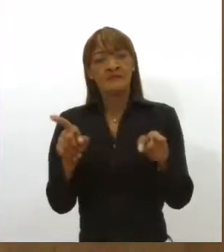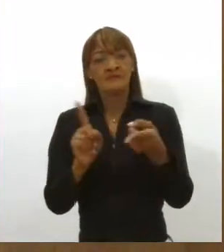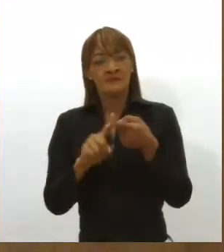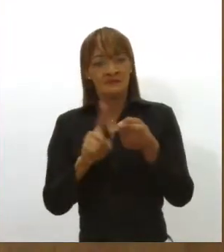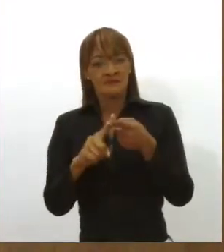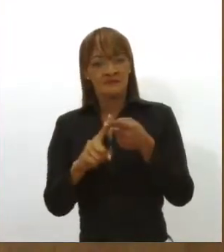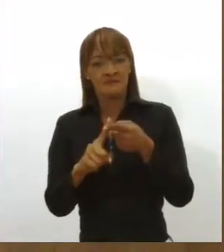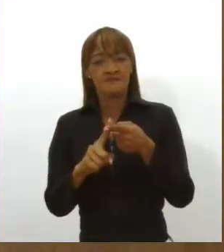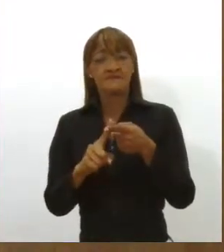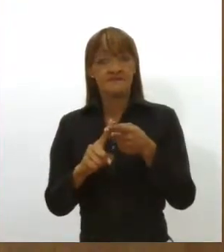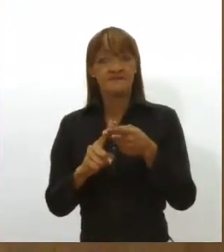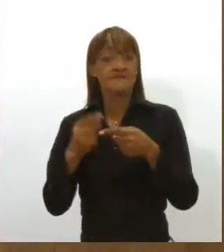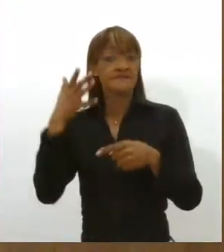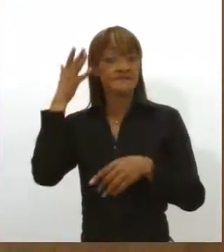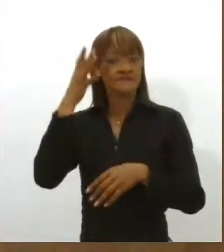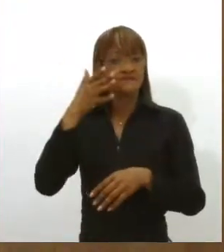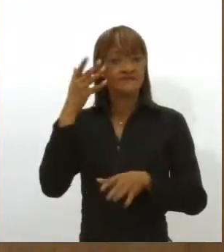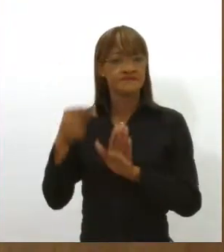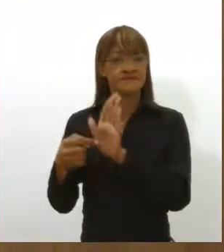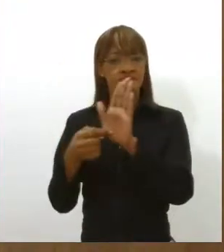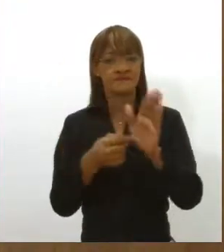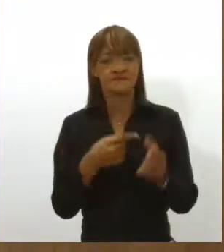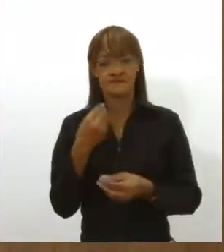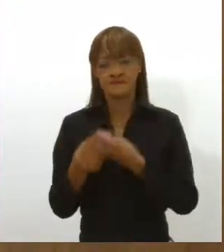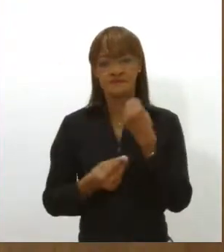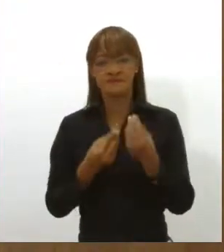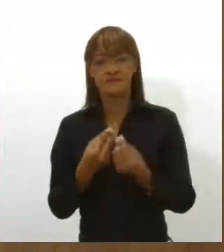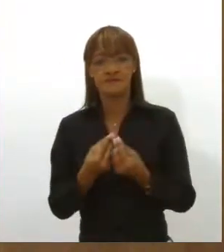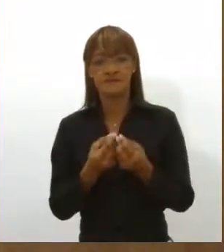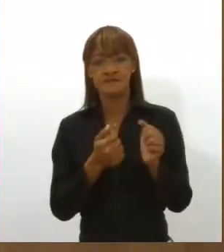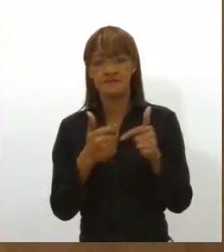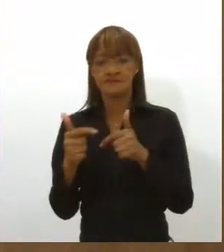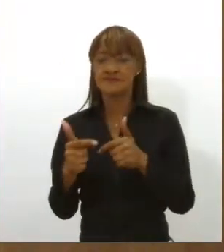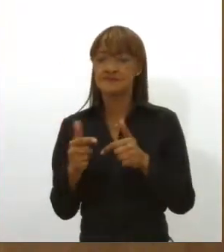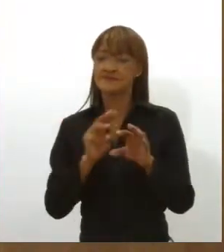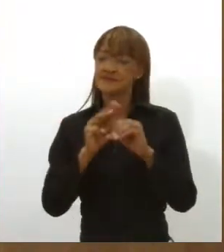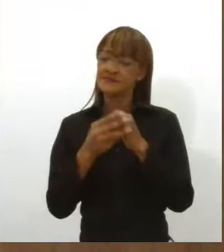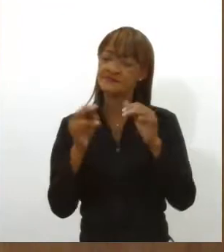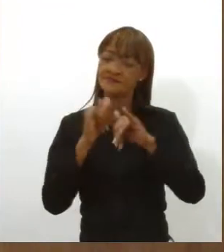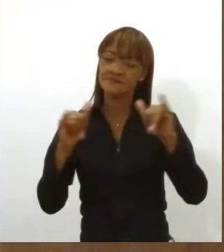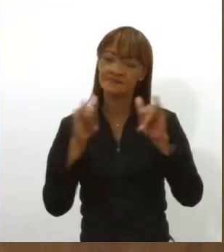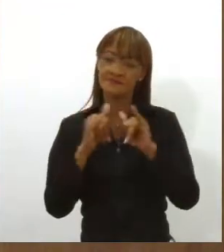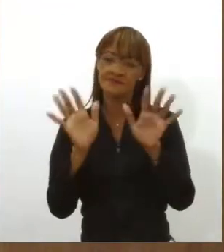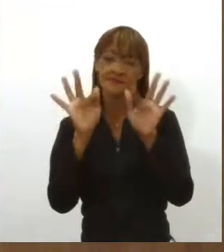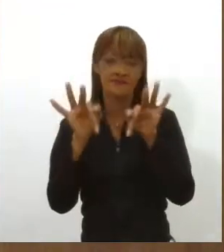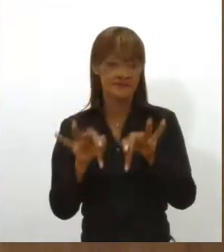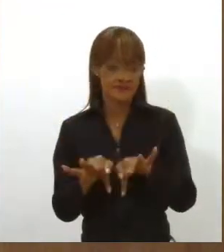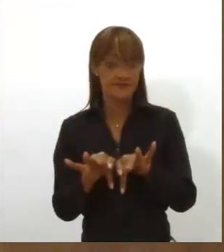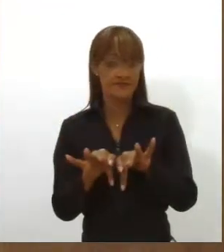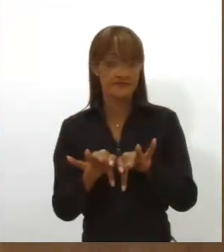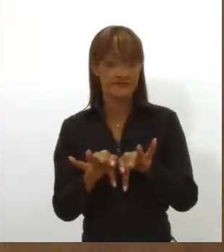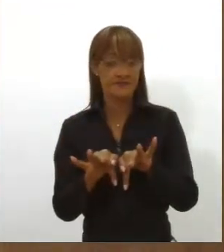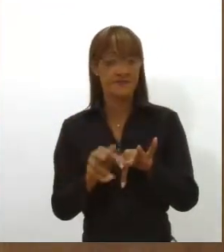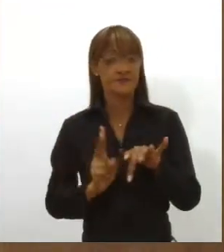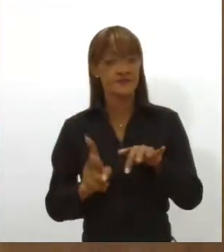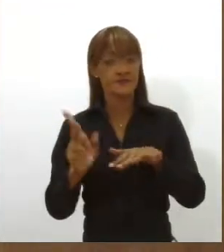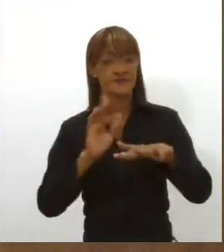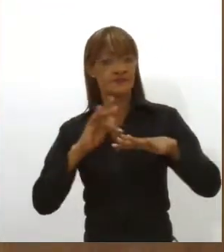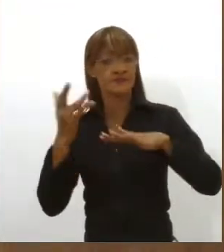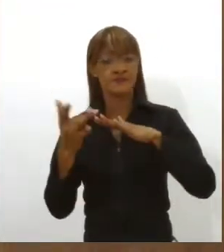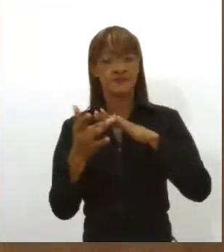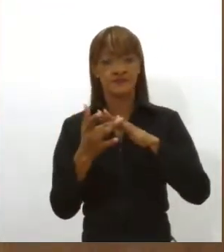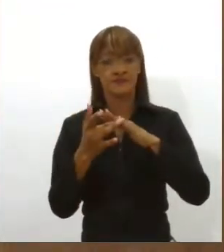ações de visibilidade para o potencial turístico. O Informativo TV Alese fica por aqui. Siga a TV Alese nas redes sociais.